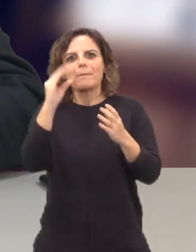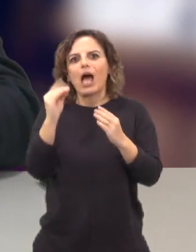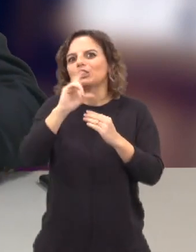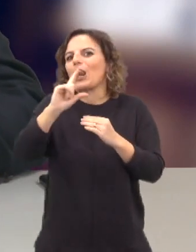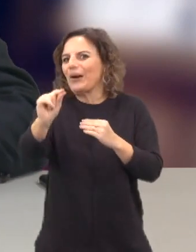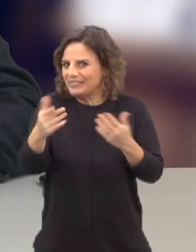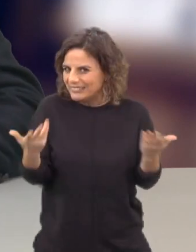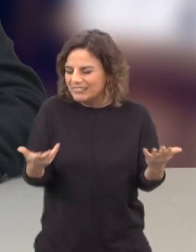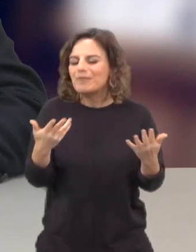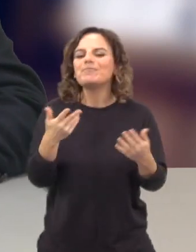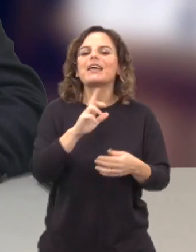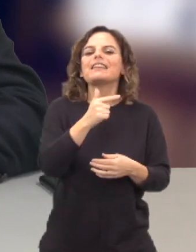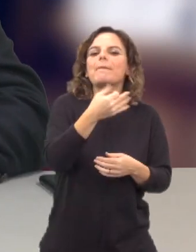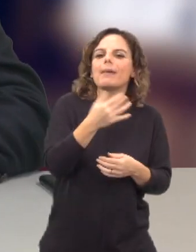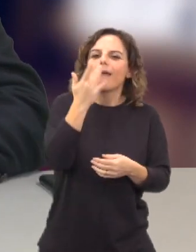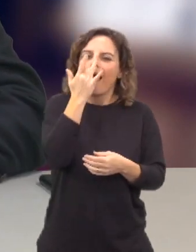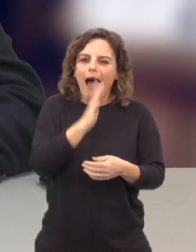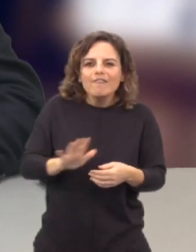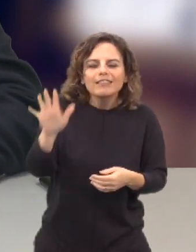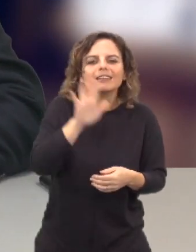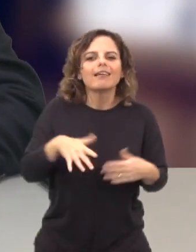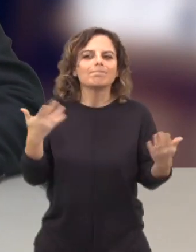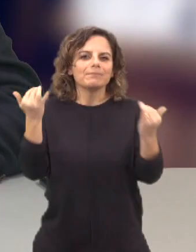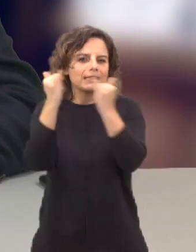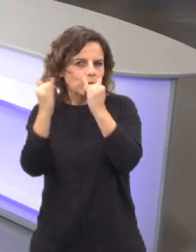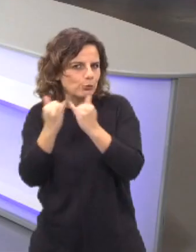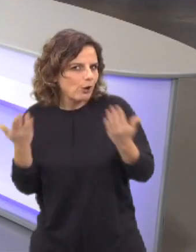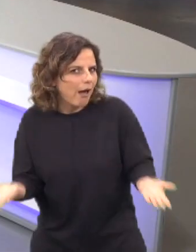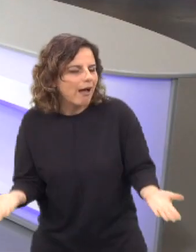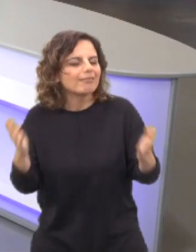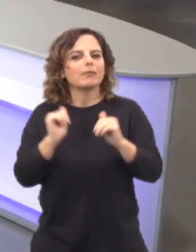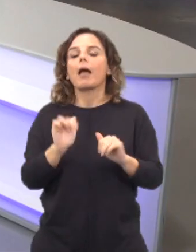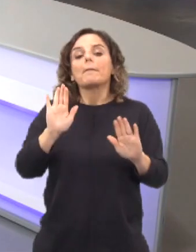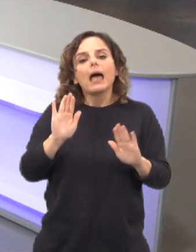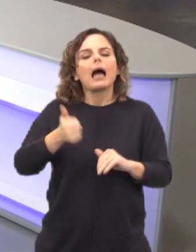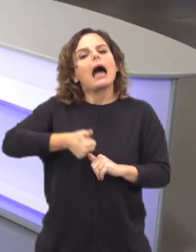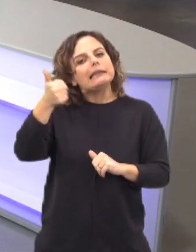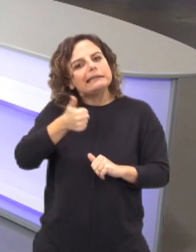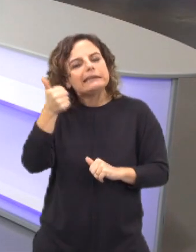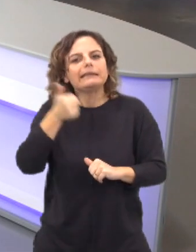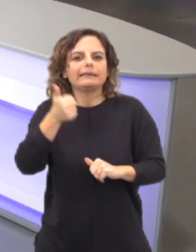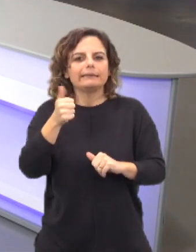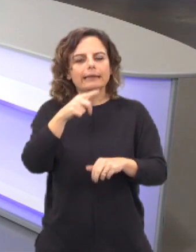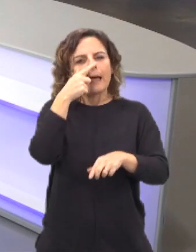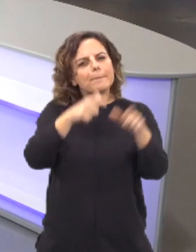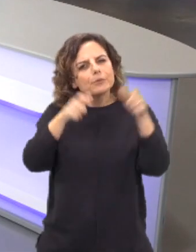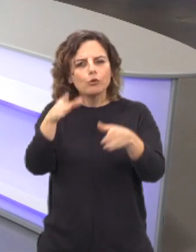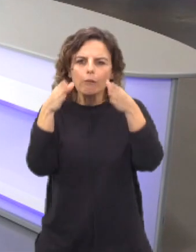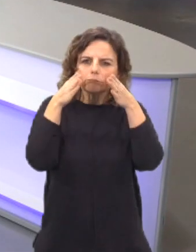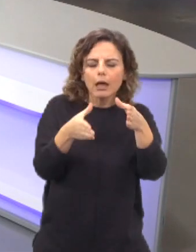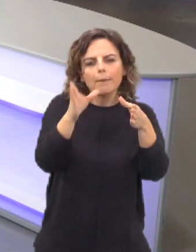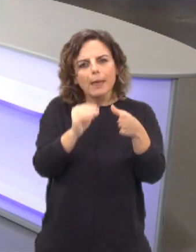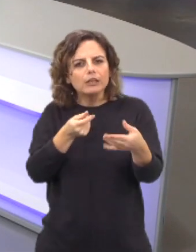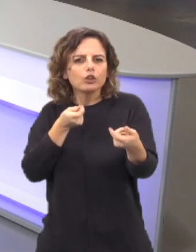mais longe, seja através da RTP África, da RTP Internacional, mas fundamentalmente o mercado mais